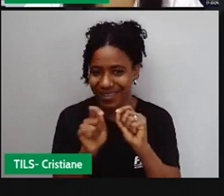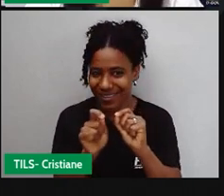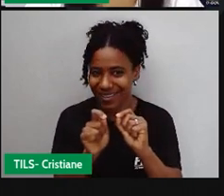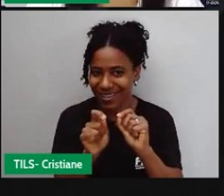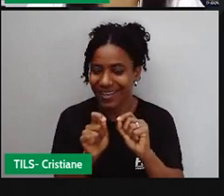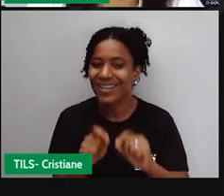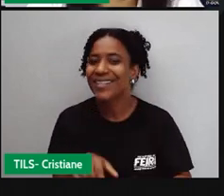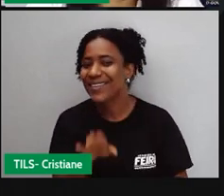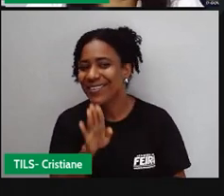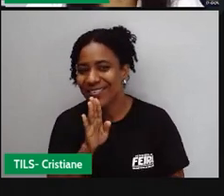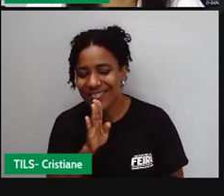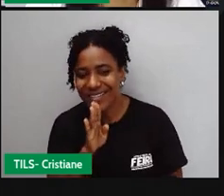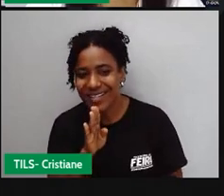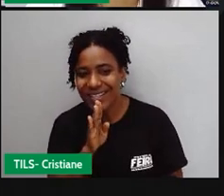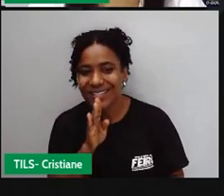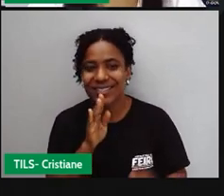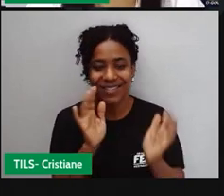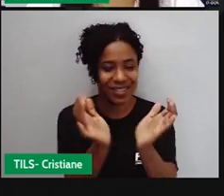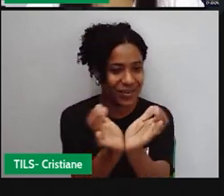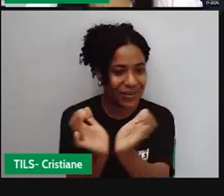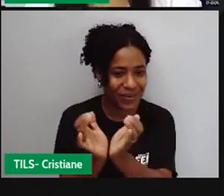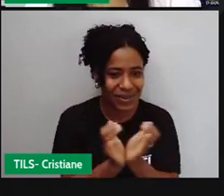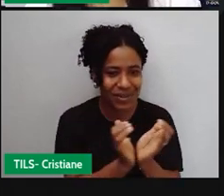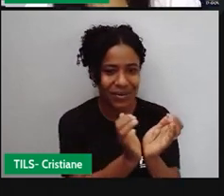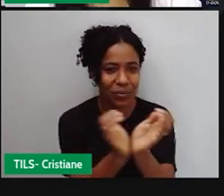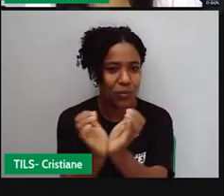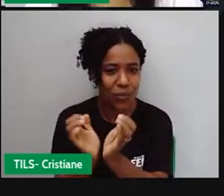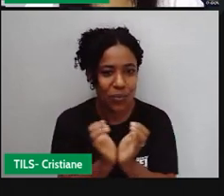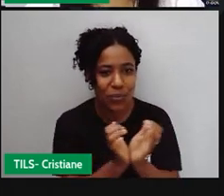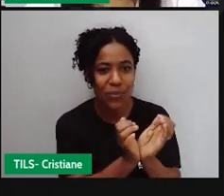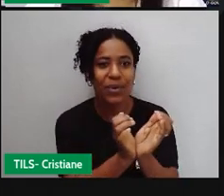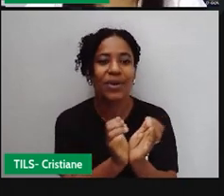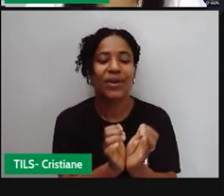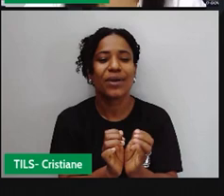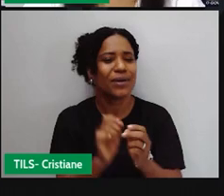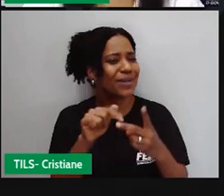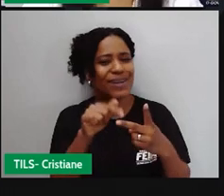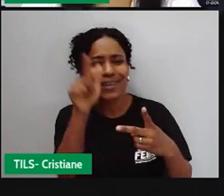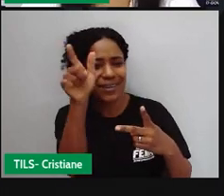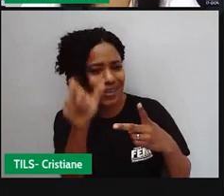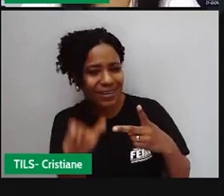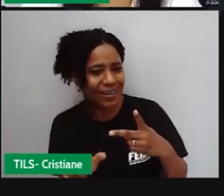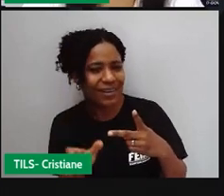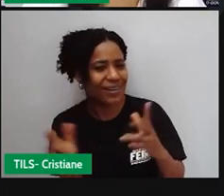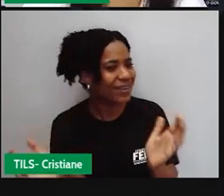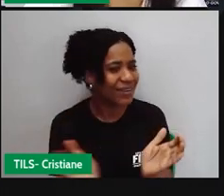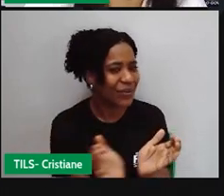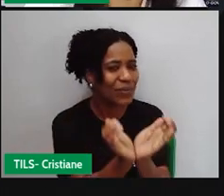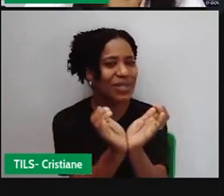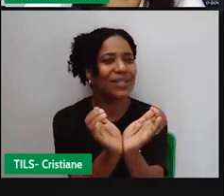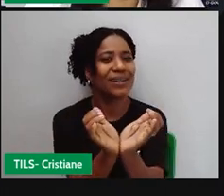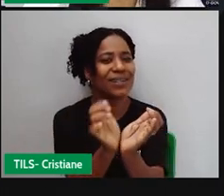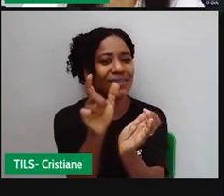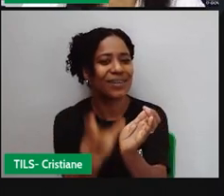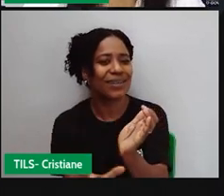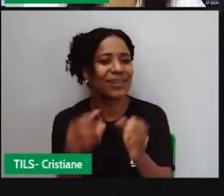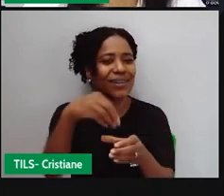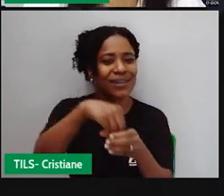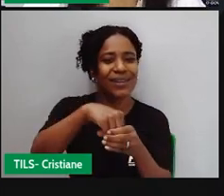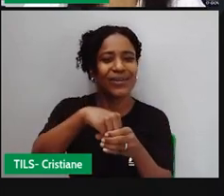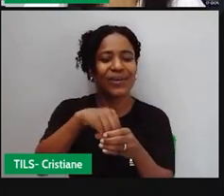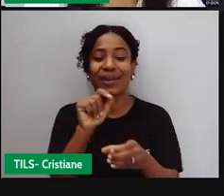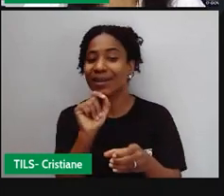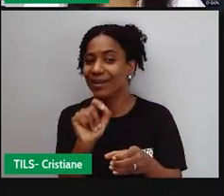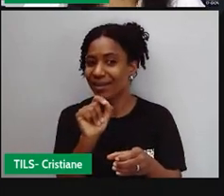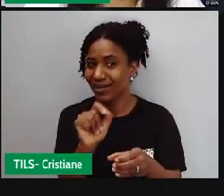aprenderam aí o que é quilombos e também já entenderam aí quem são os quilombolas ou o são quilombolas. Mas a